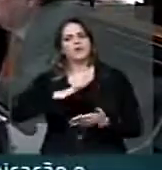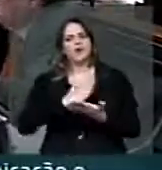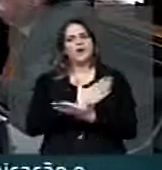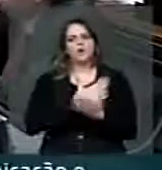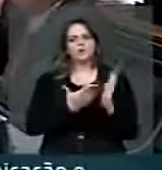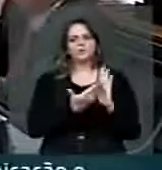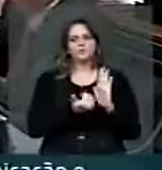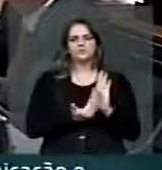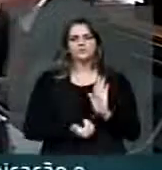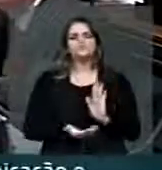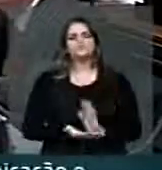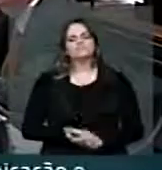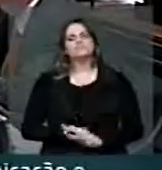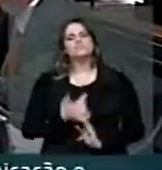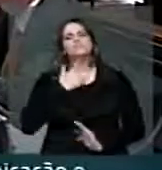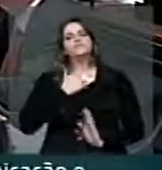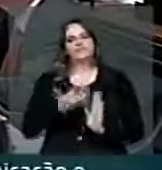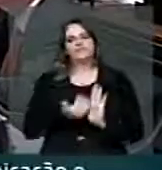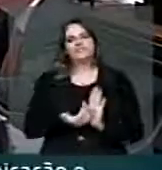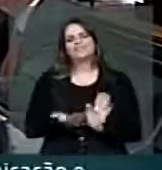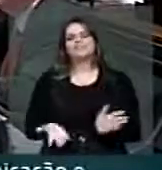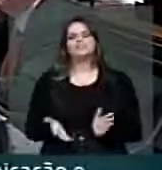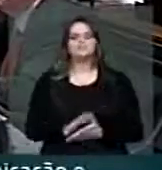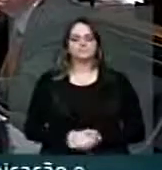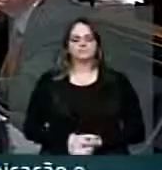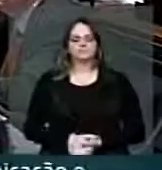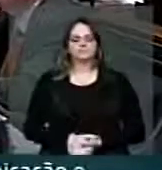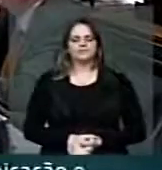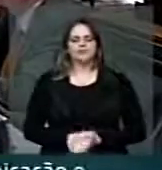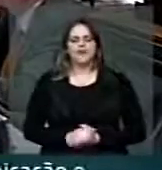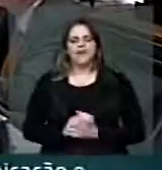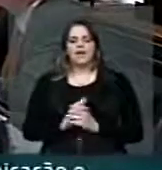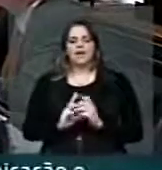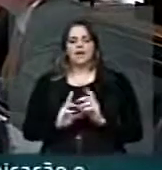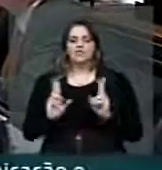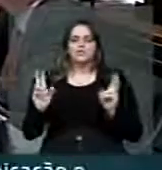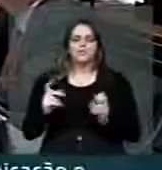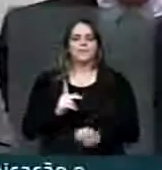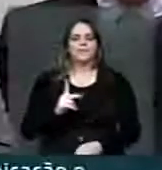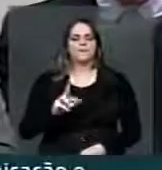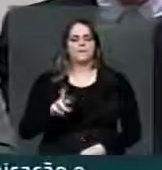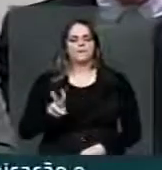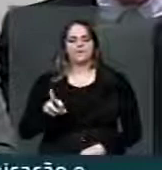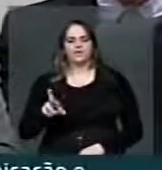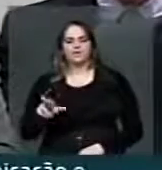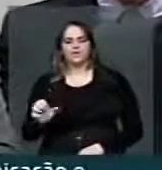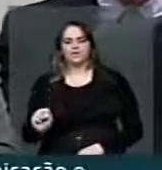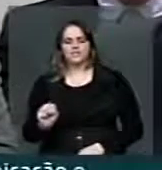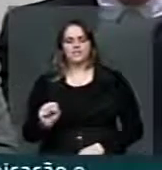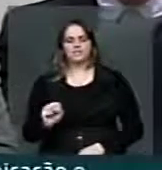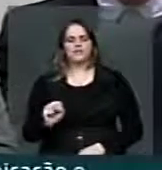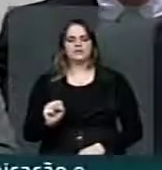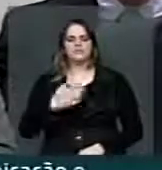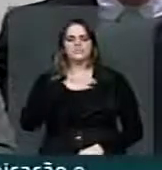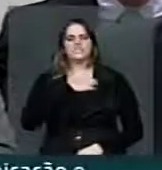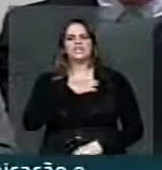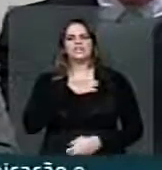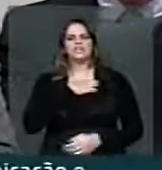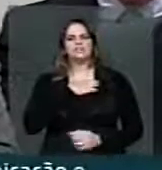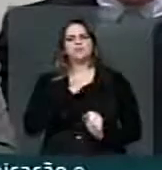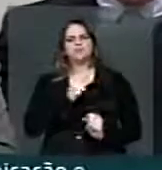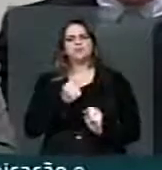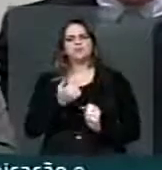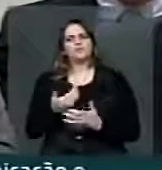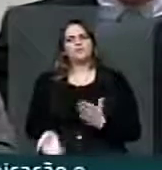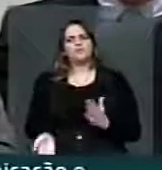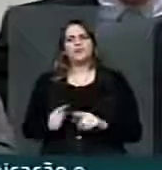destacam outro ponto, o setor dos provedores de conexão é mais contrário, porque se sente mais prejudicado com o projeto, embora ele não tenha nem de